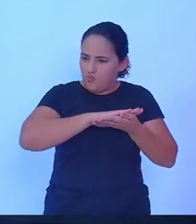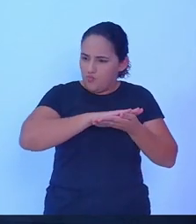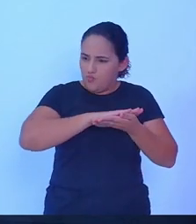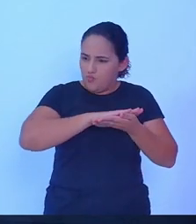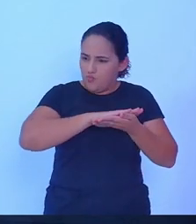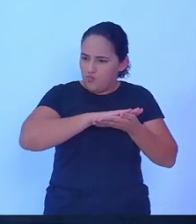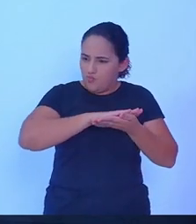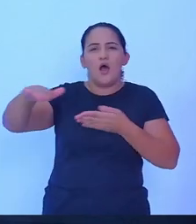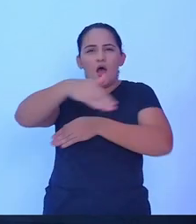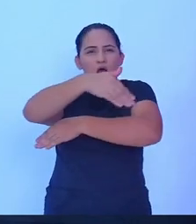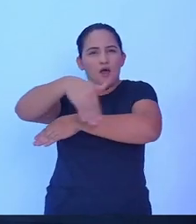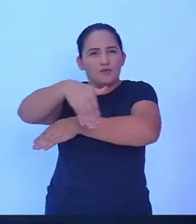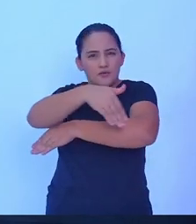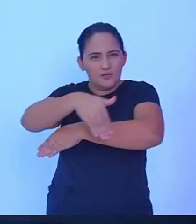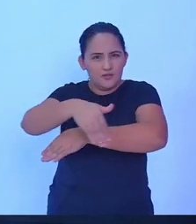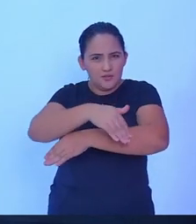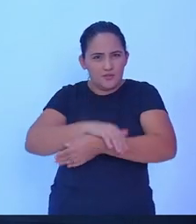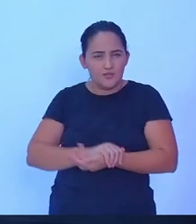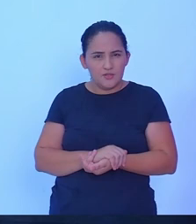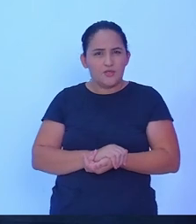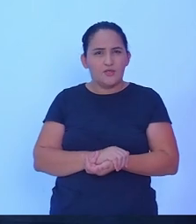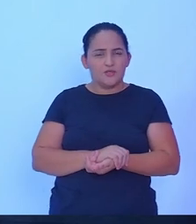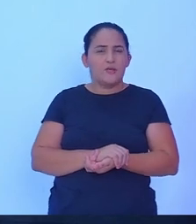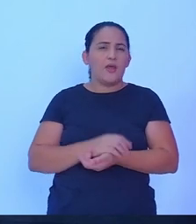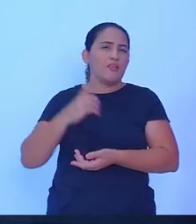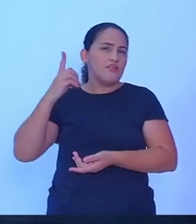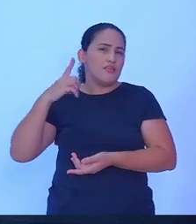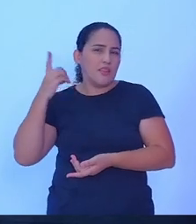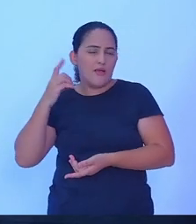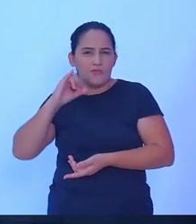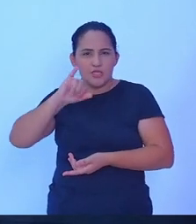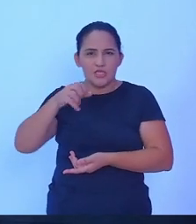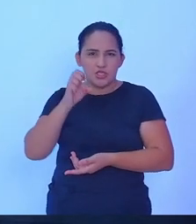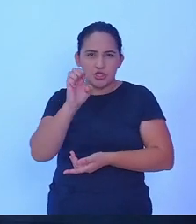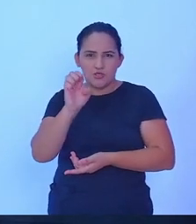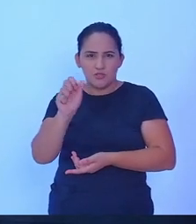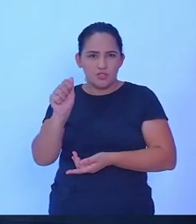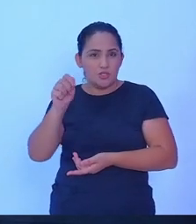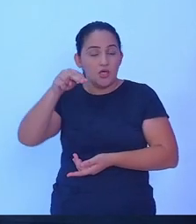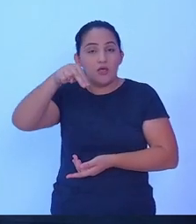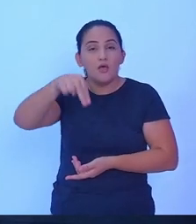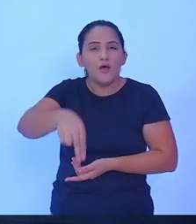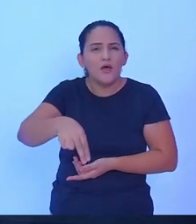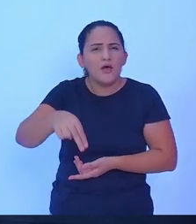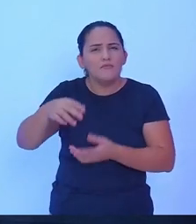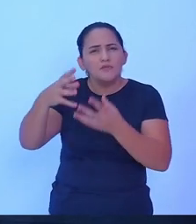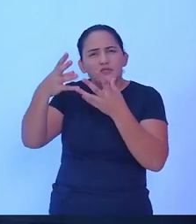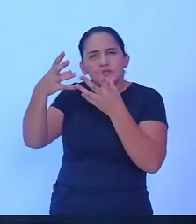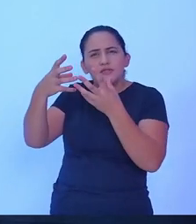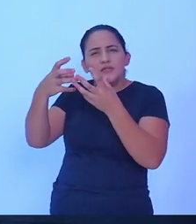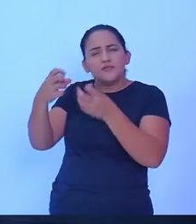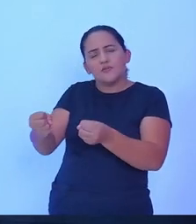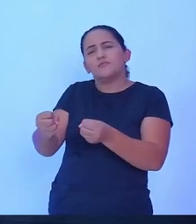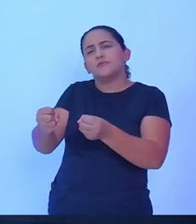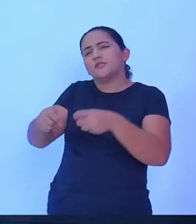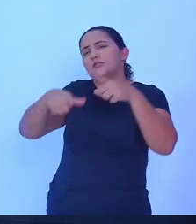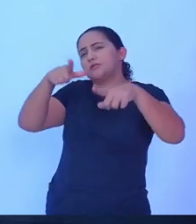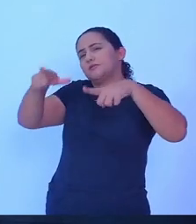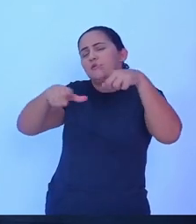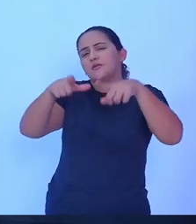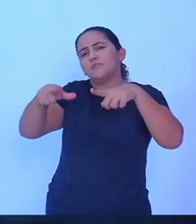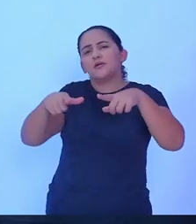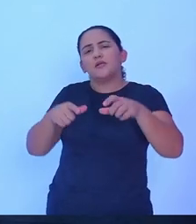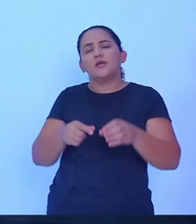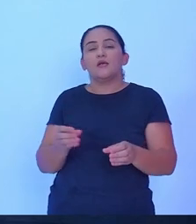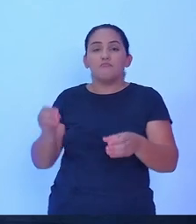Rocha e do deputado estadual Jean Oliveira, no qual me convidaram para assumir uma pasta no município aqui,